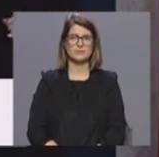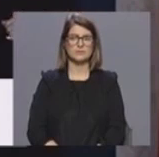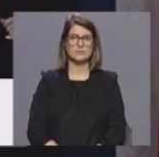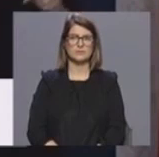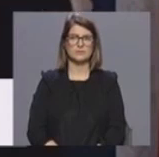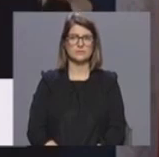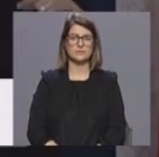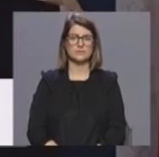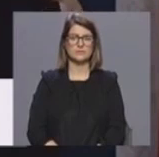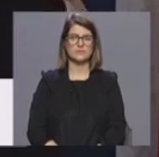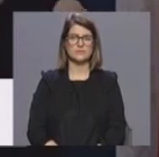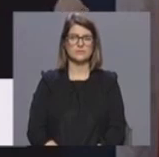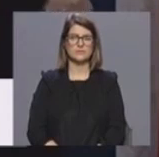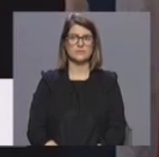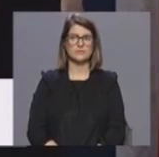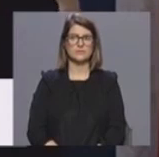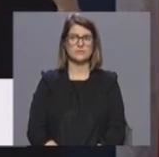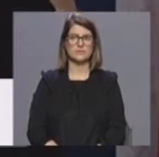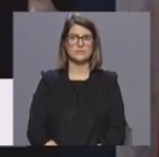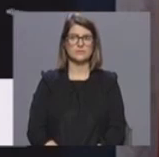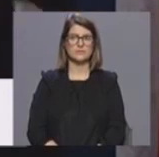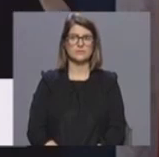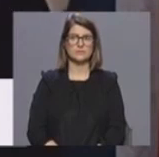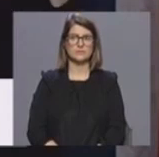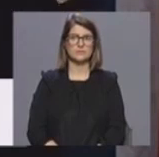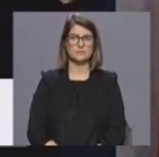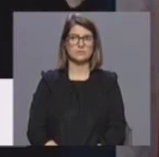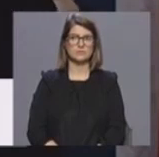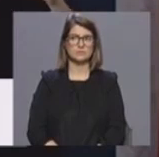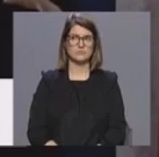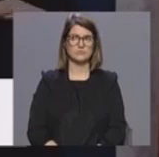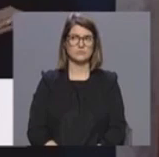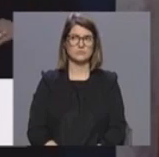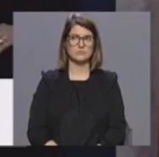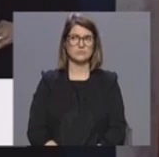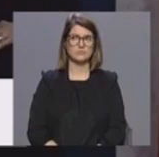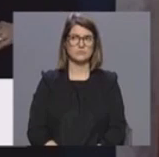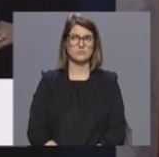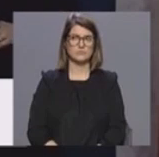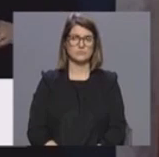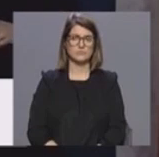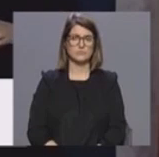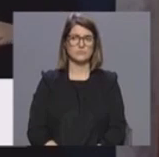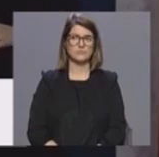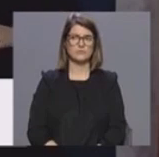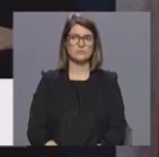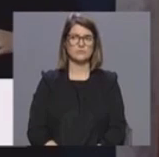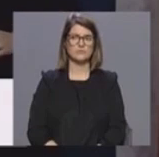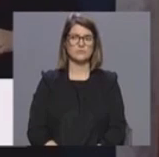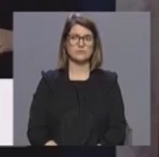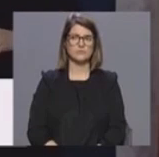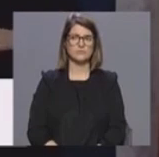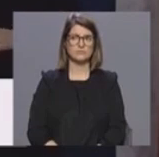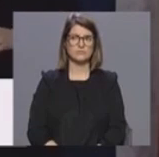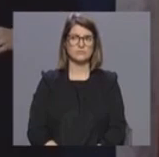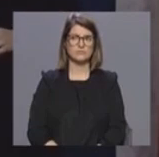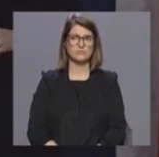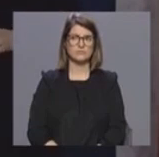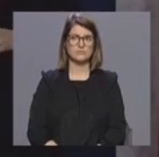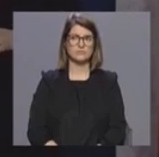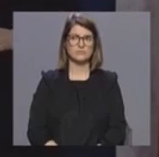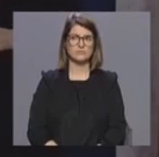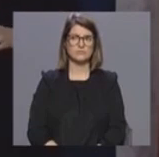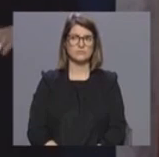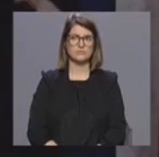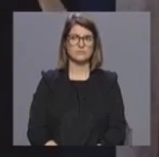conta, se deitar por terra todo o esforço e todos os sacrifícios feitos